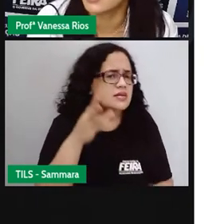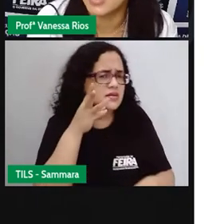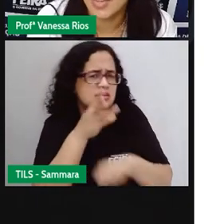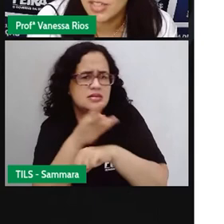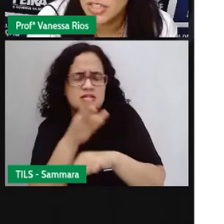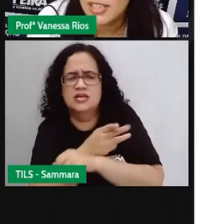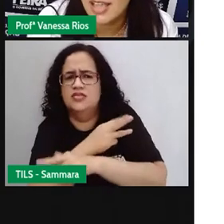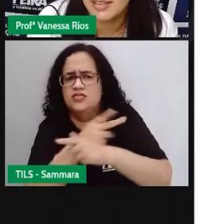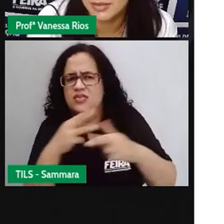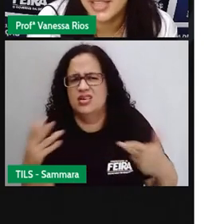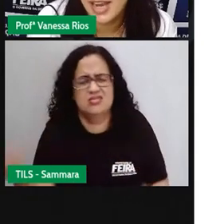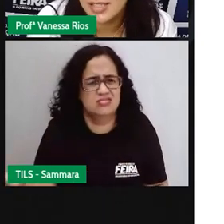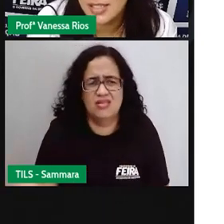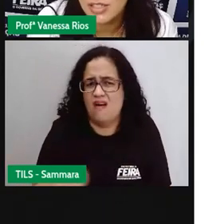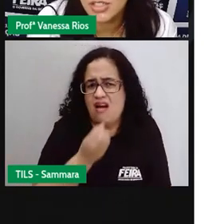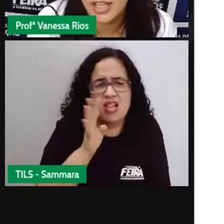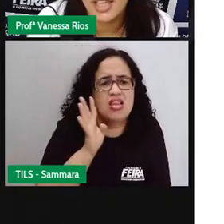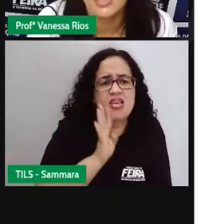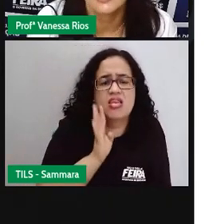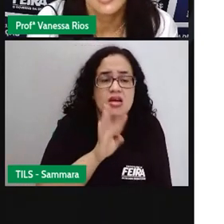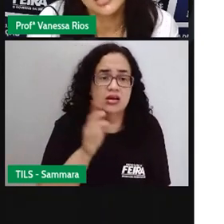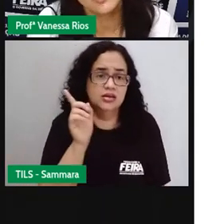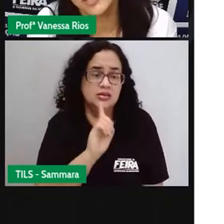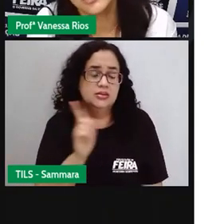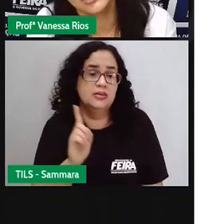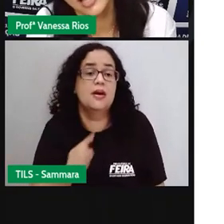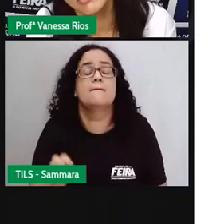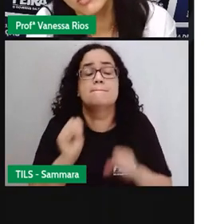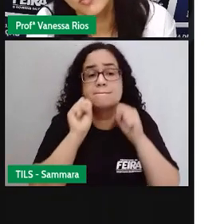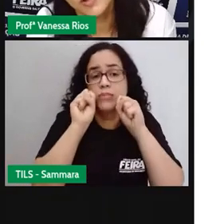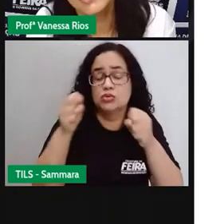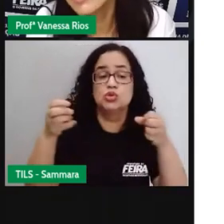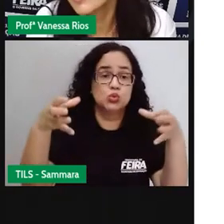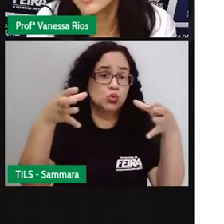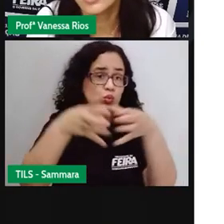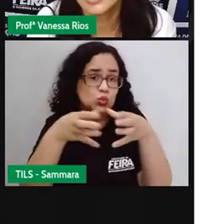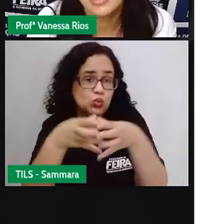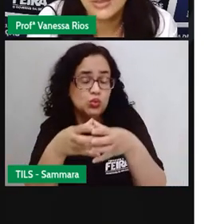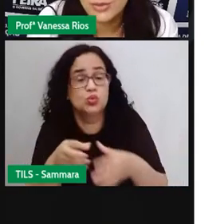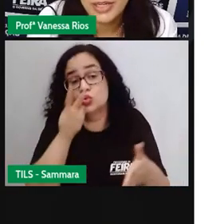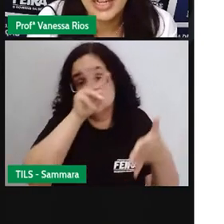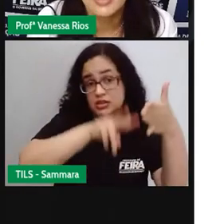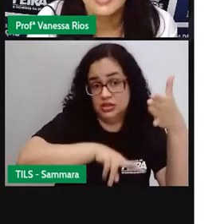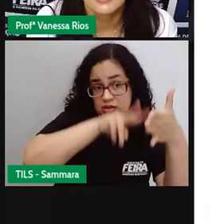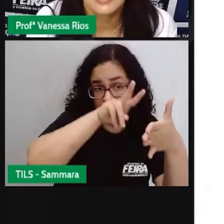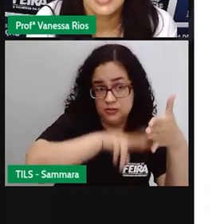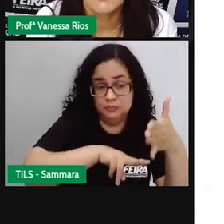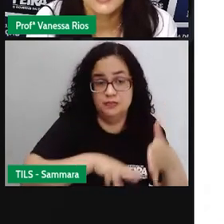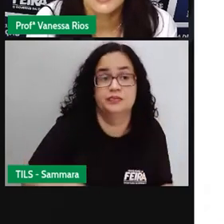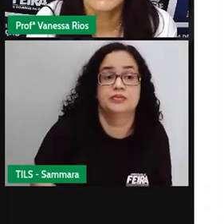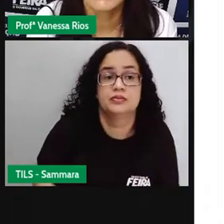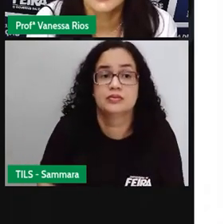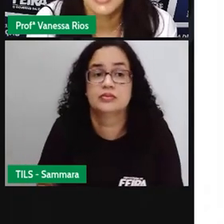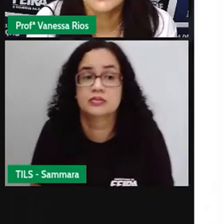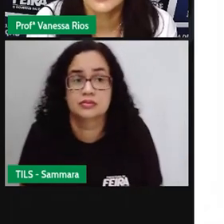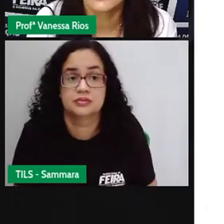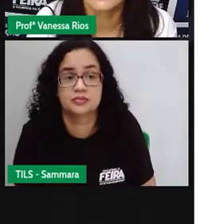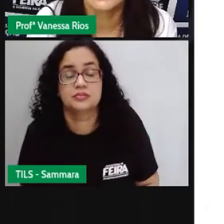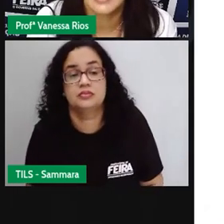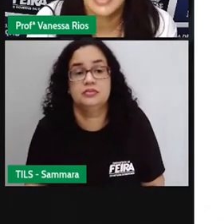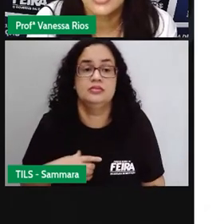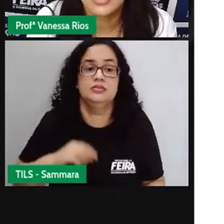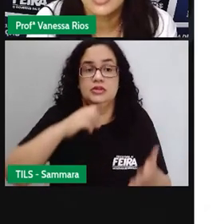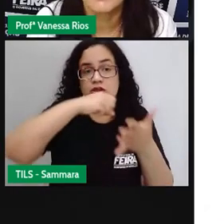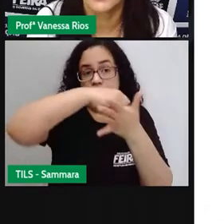coisa que às vezes nem é tão interessante, né, a gente pode criar um grupo aí, um grupo de leitura, e aí fazer com que essa